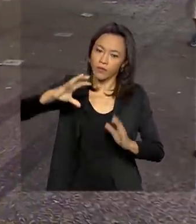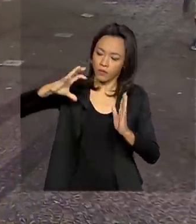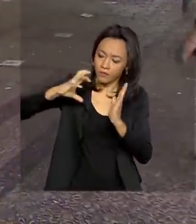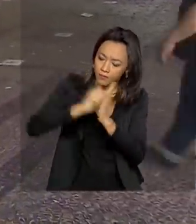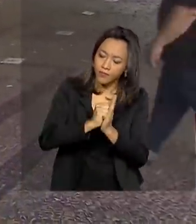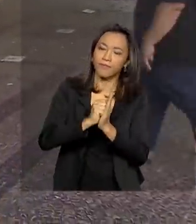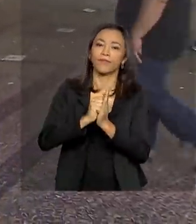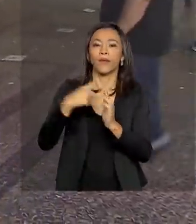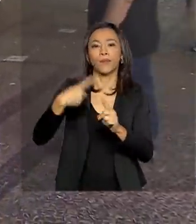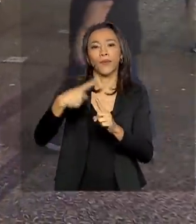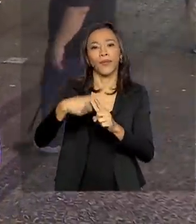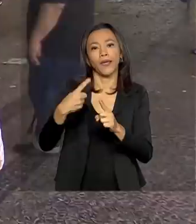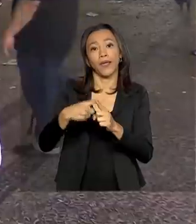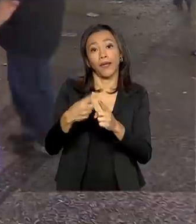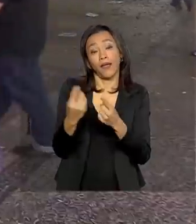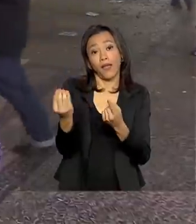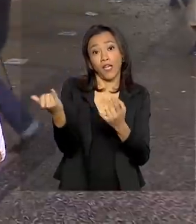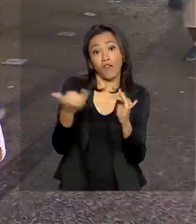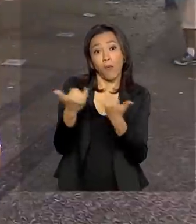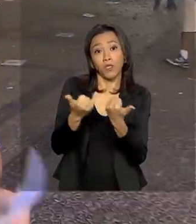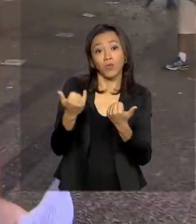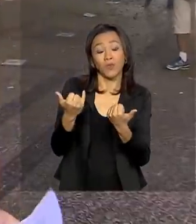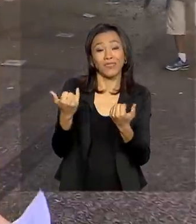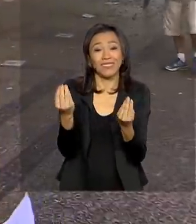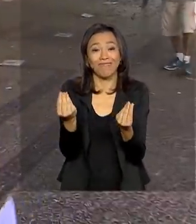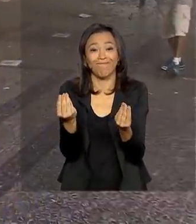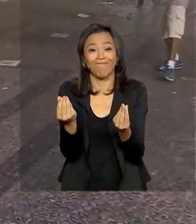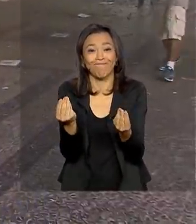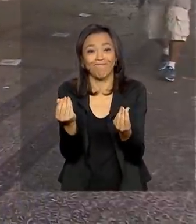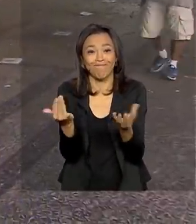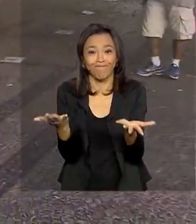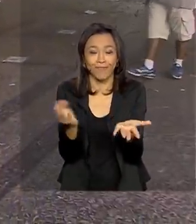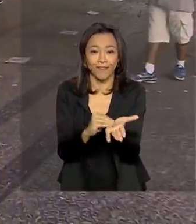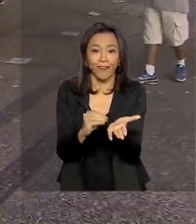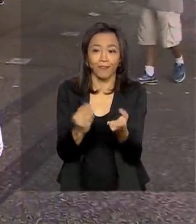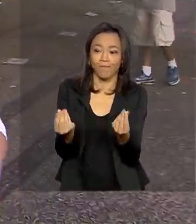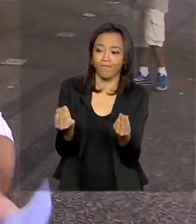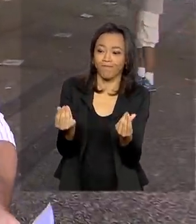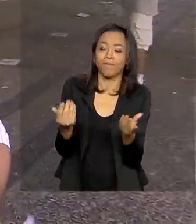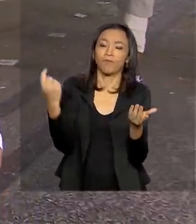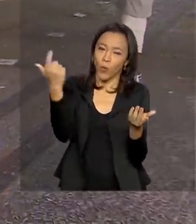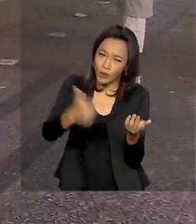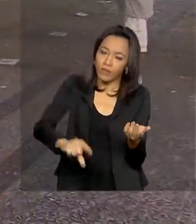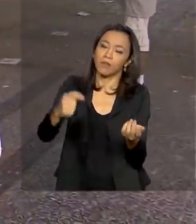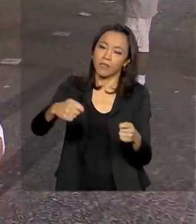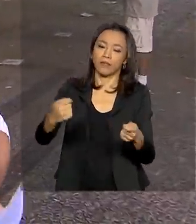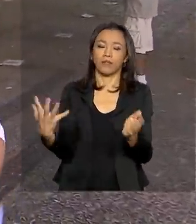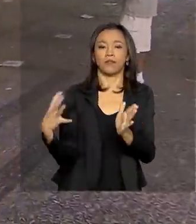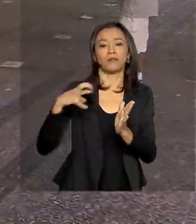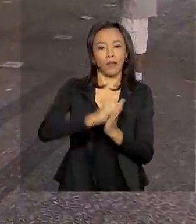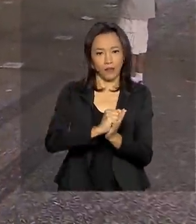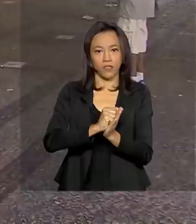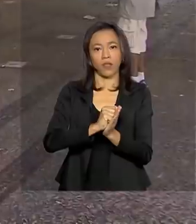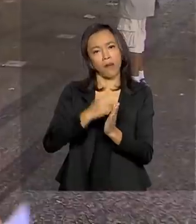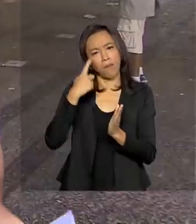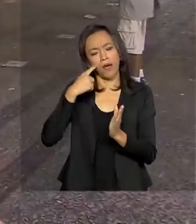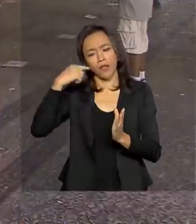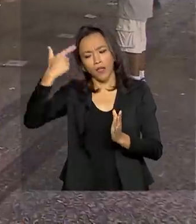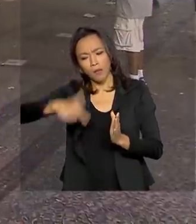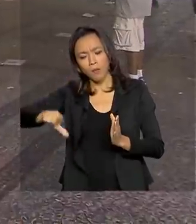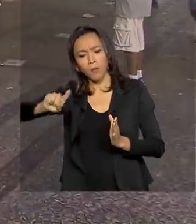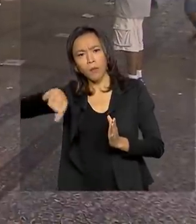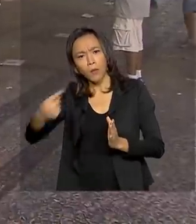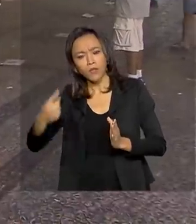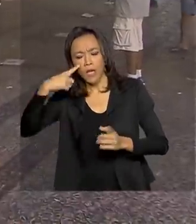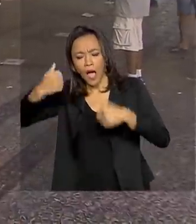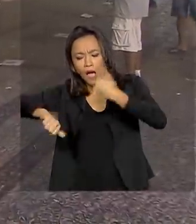ofereceram informações inconclusivas nesse primeiro cadastro, ou seja, vão precisar se cadastrar novamente para que seja feita uma análise mais correta